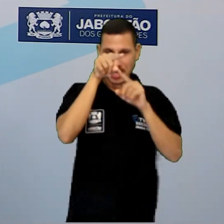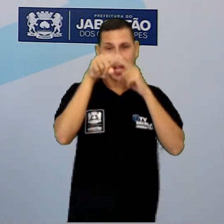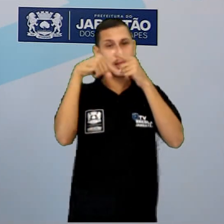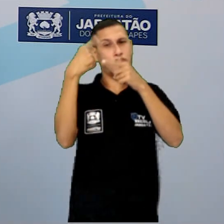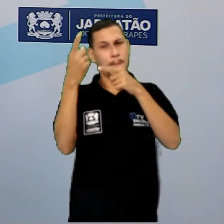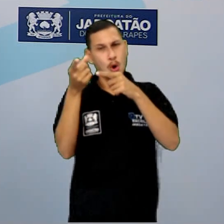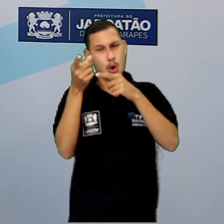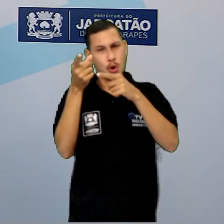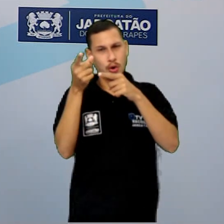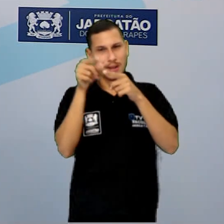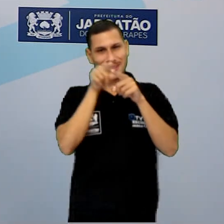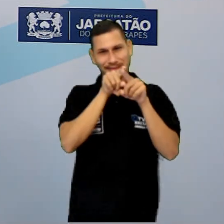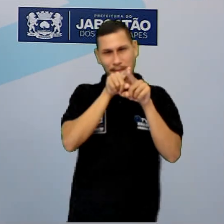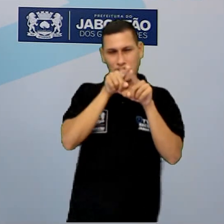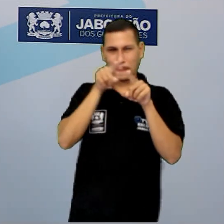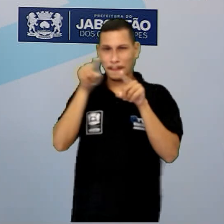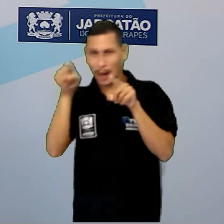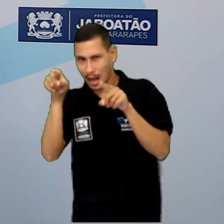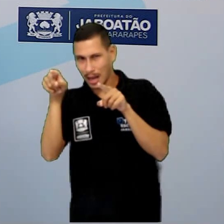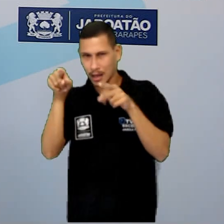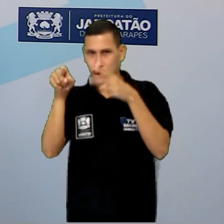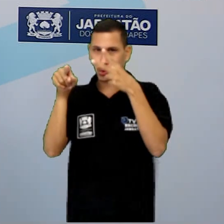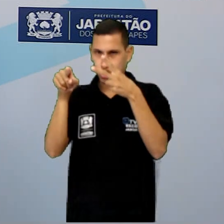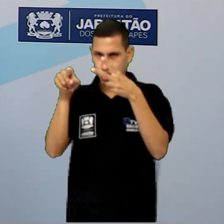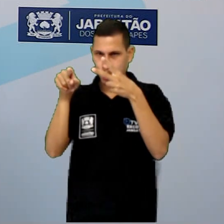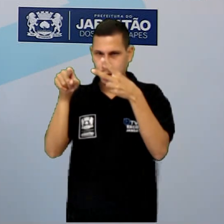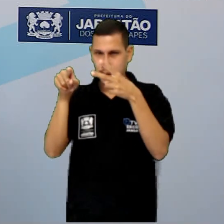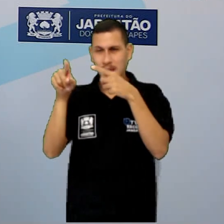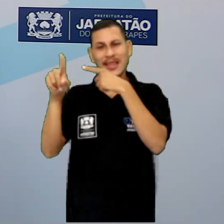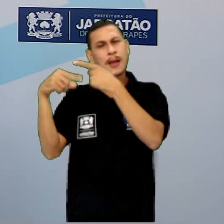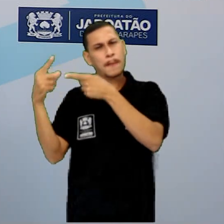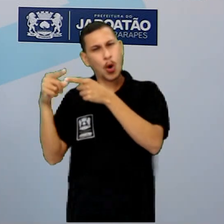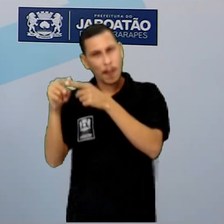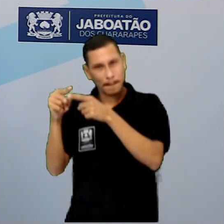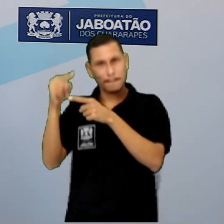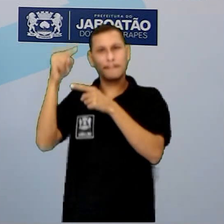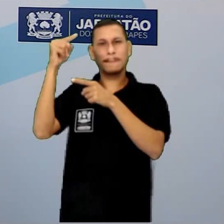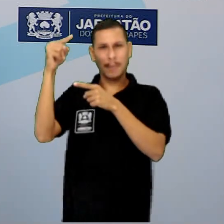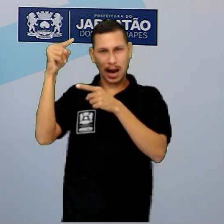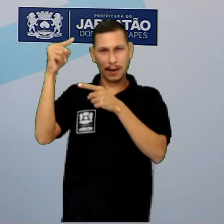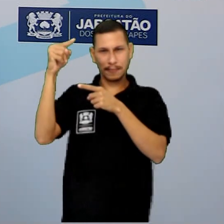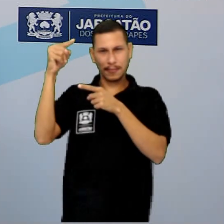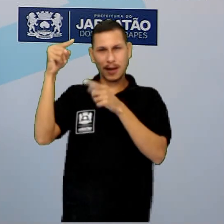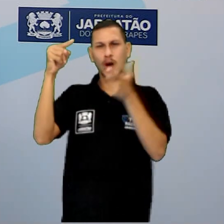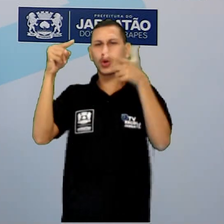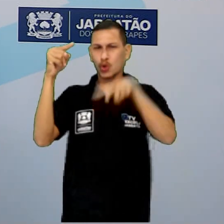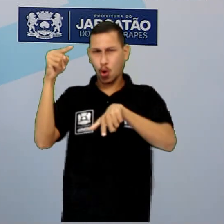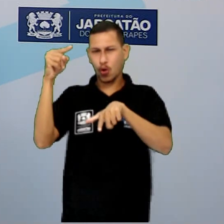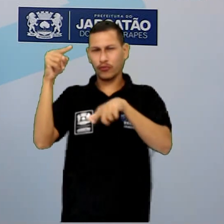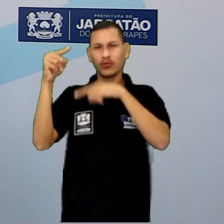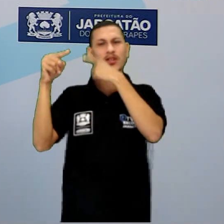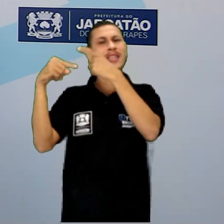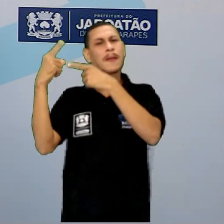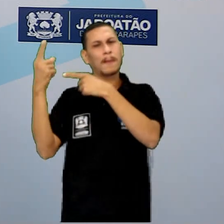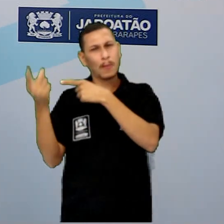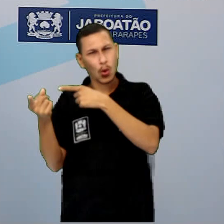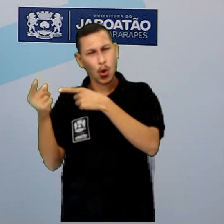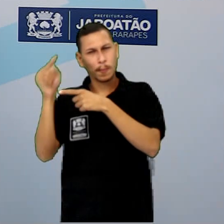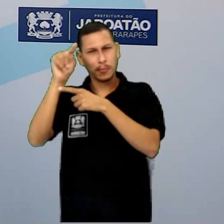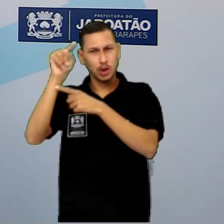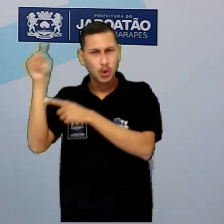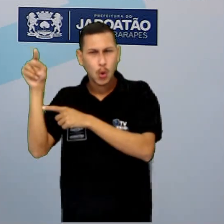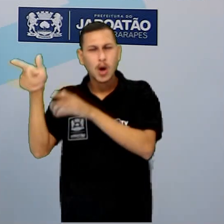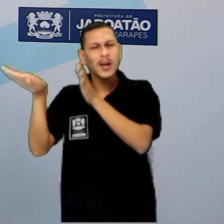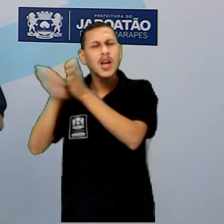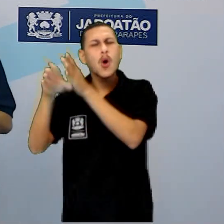setinhas aqui para o lado. Depois, pra cima de novo. Depois, mais duas aqui. E chegou